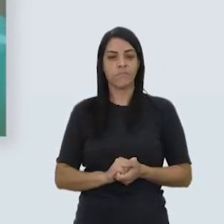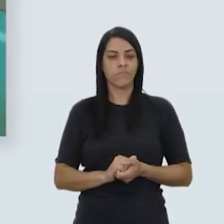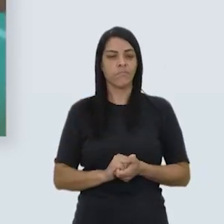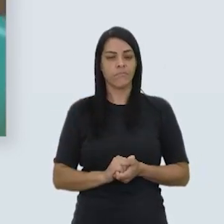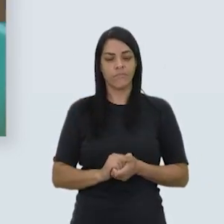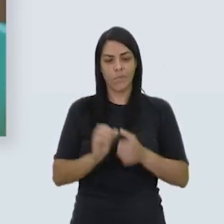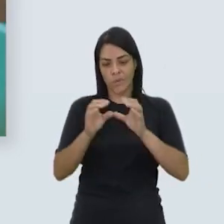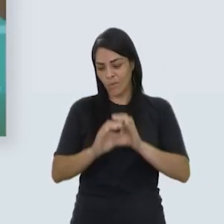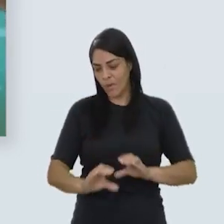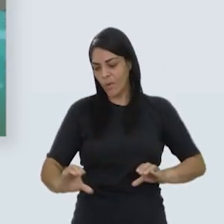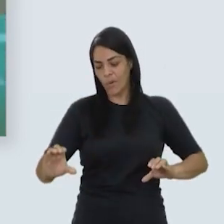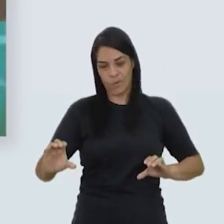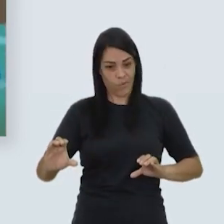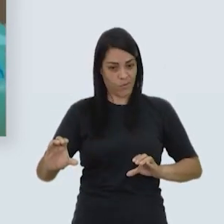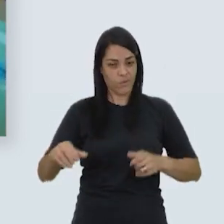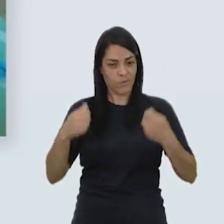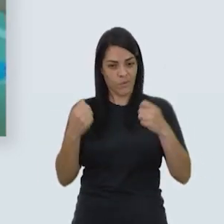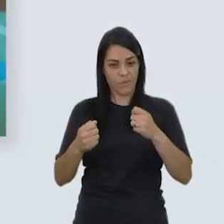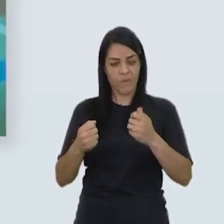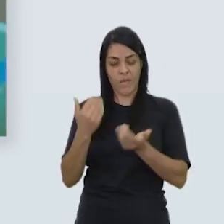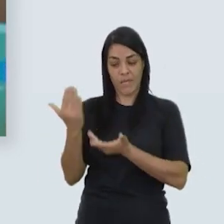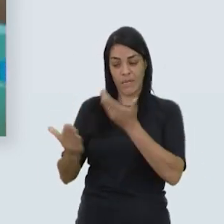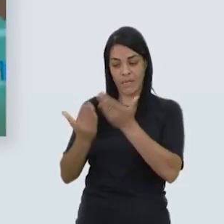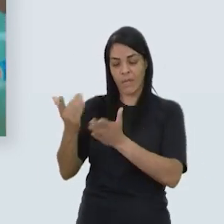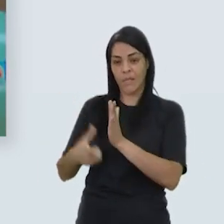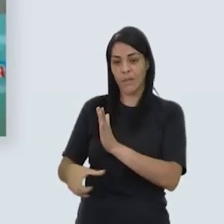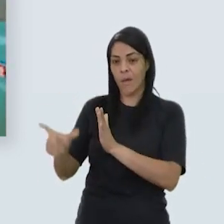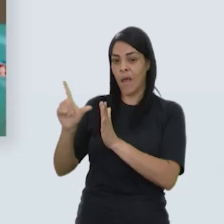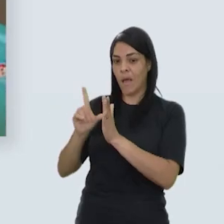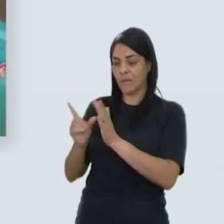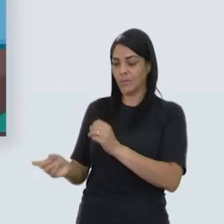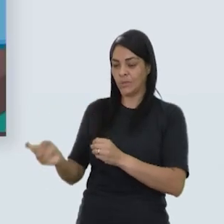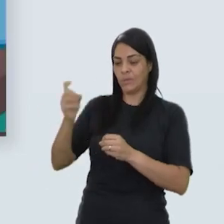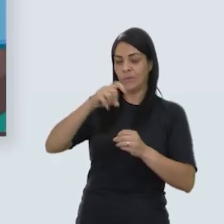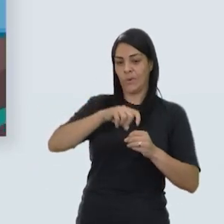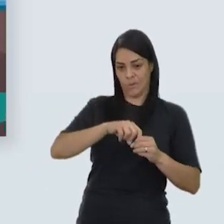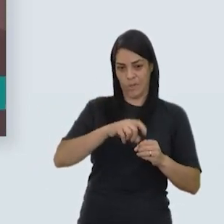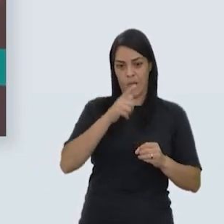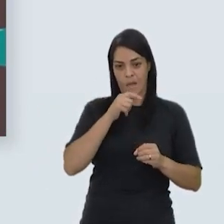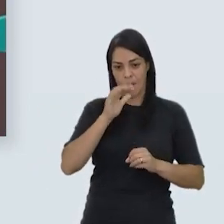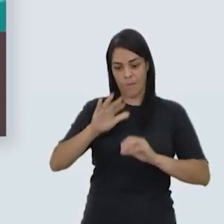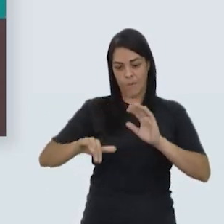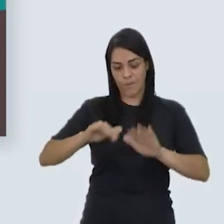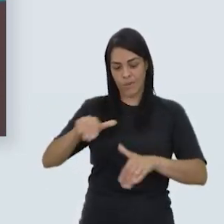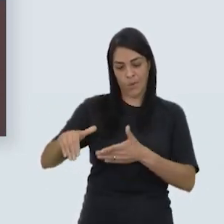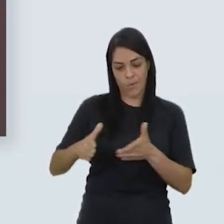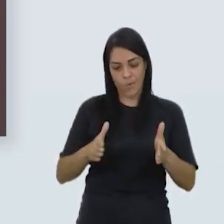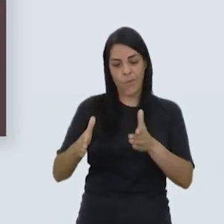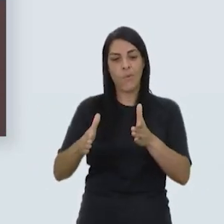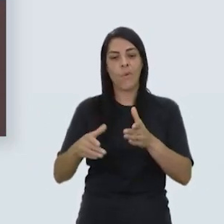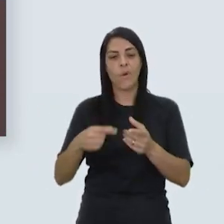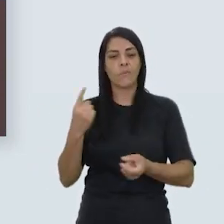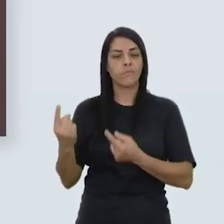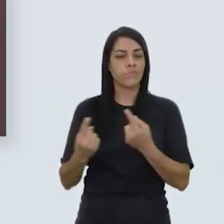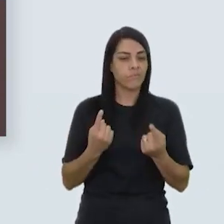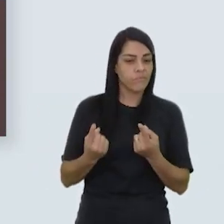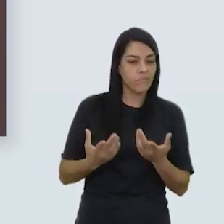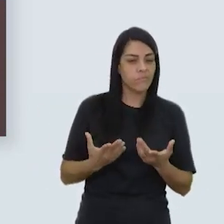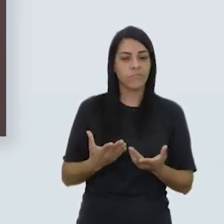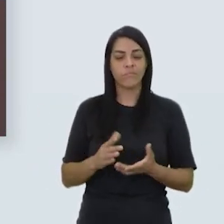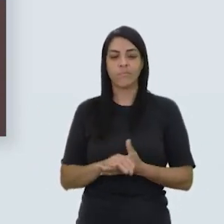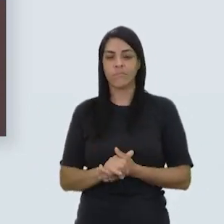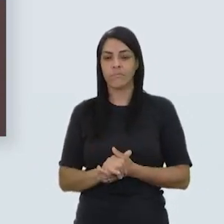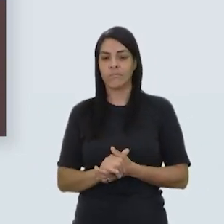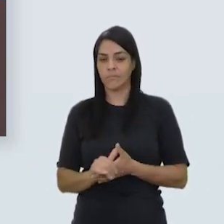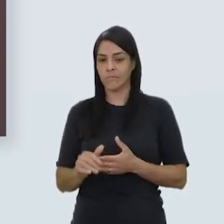esgoto industrial que precisa ser tratado antes de ser lançado de volta aos rios. Qualquer descuido durante o tratamento pode fazer com que a poluição